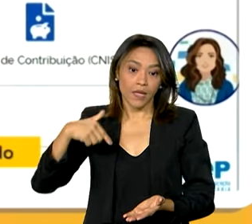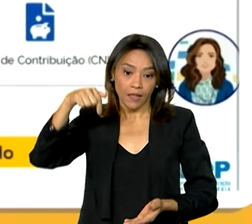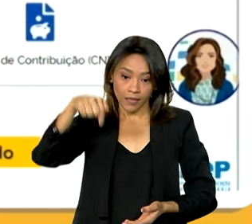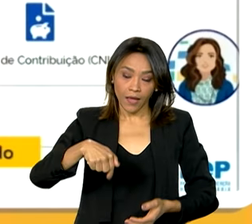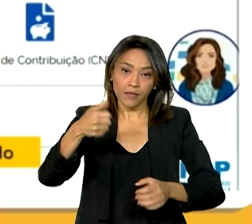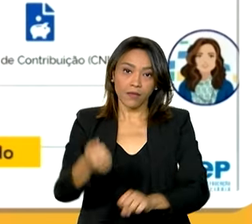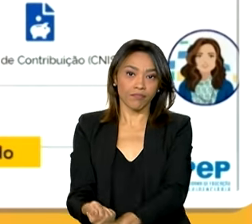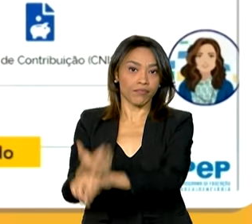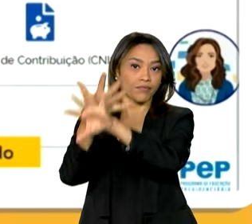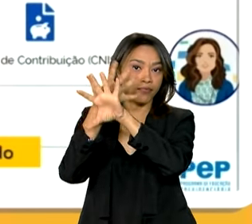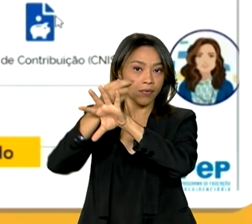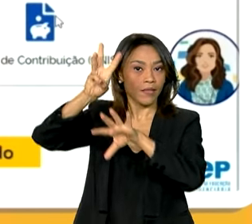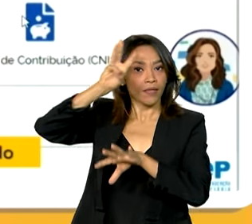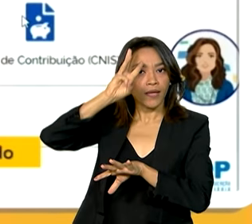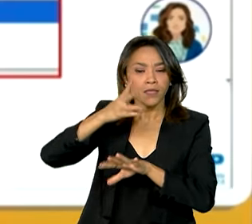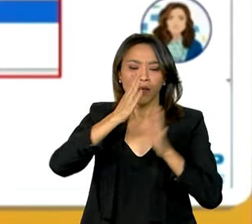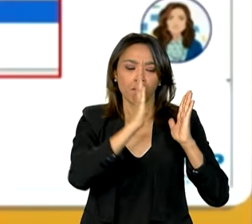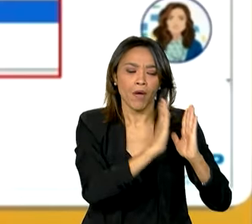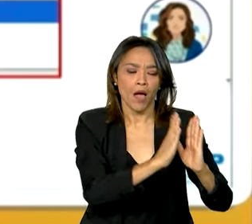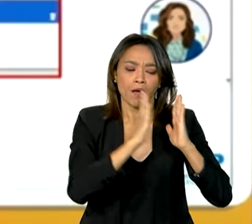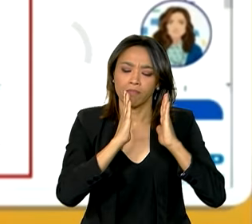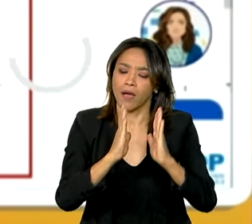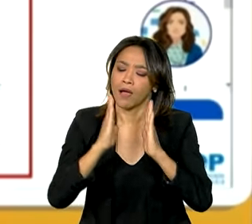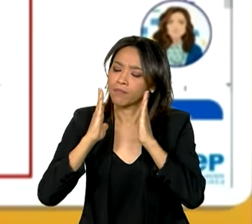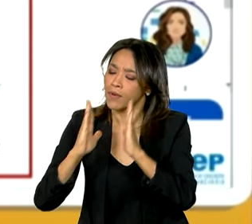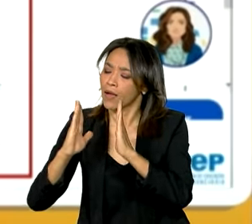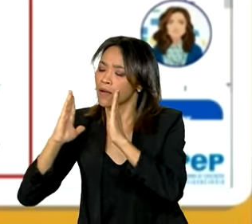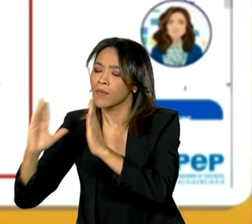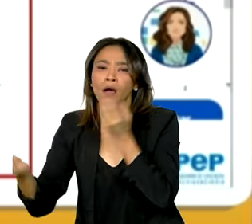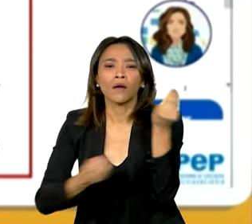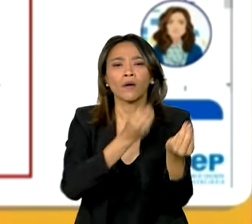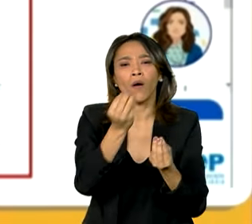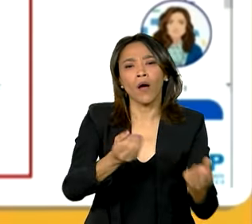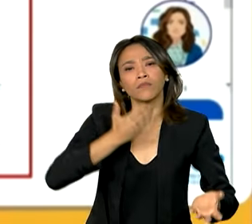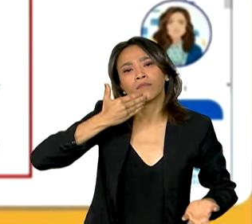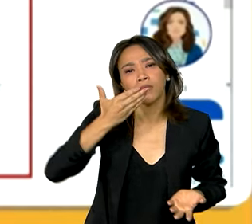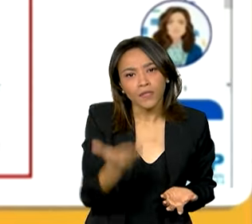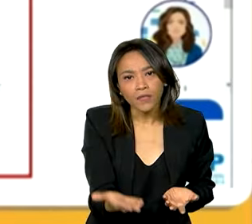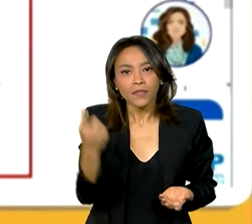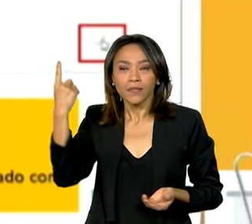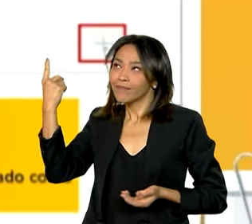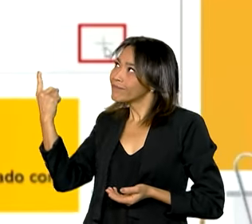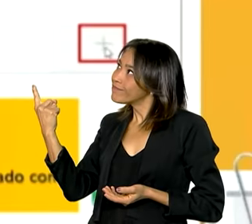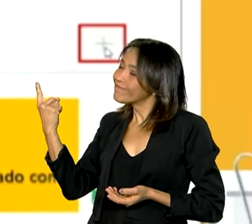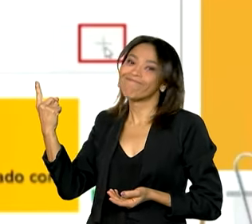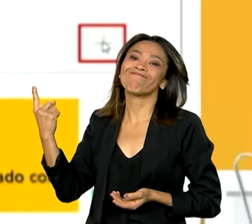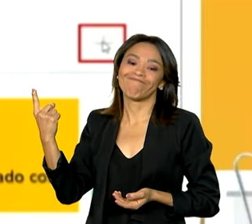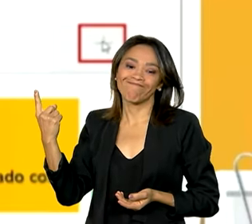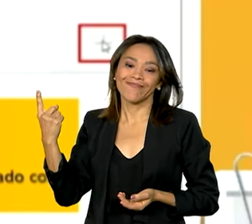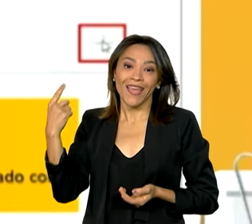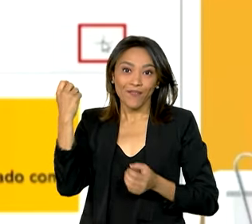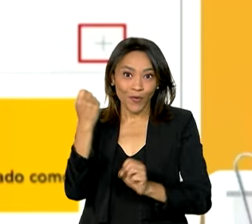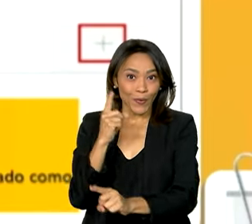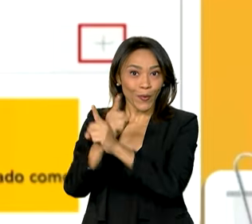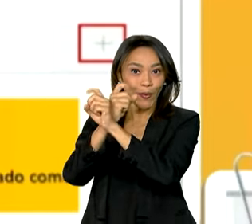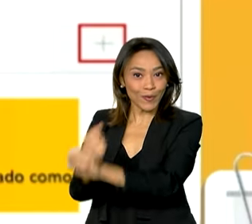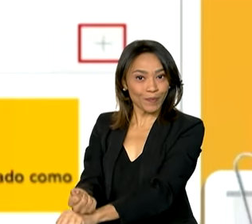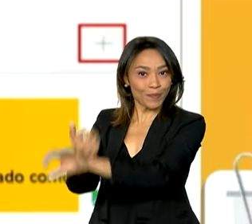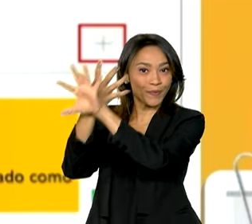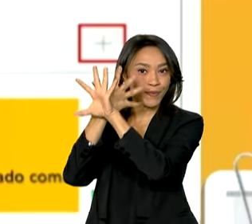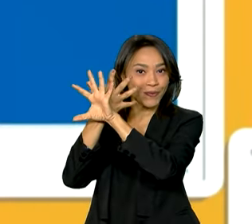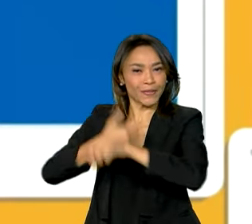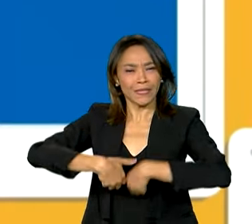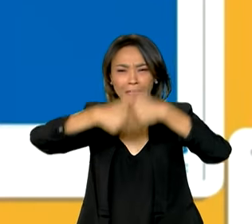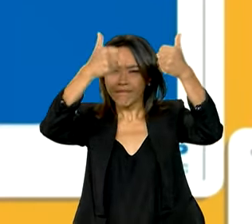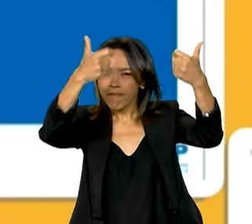-feira, foi mostrado o passo a passo para registrar solicitações no Meu INSS. Um encontro virtual esclareceu